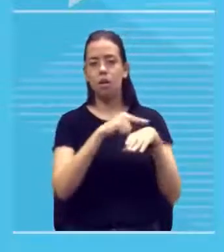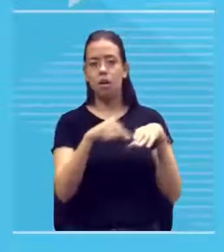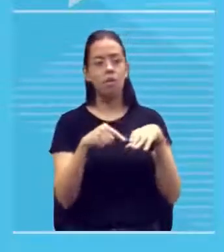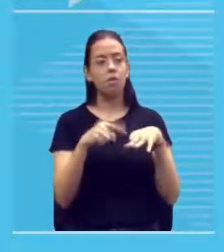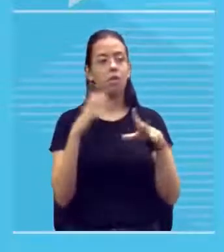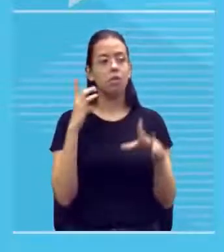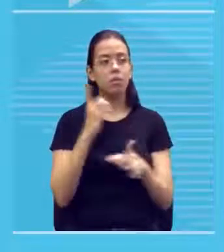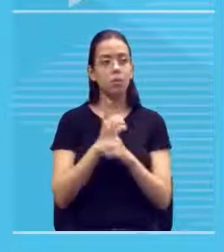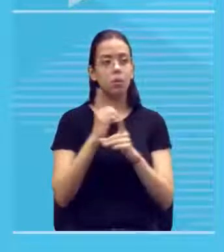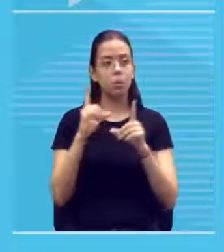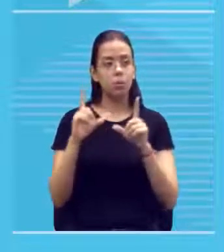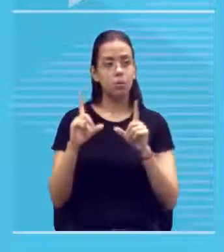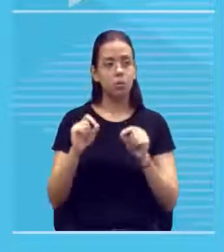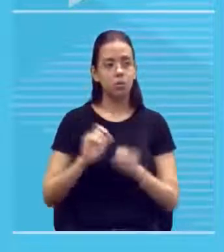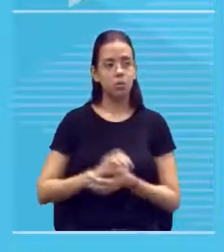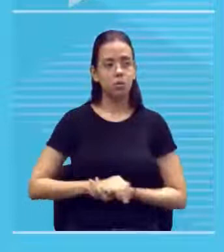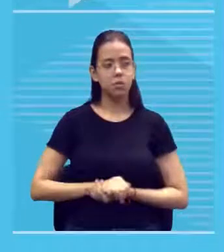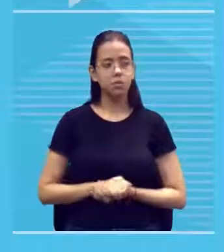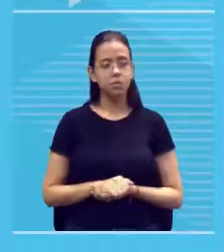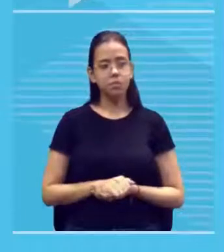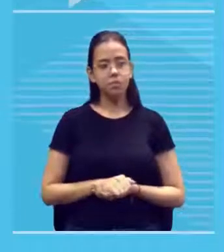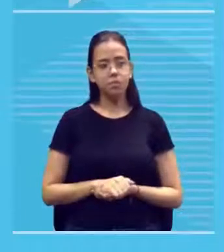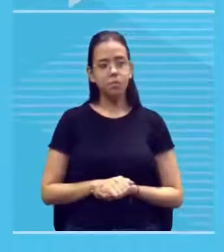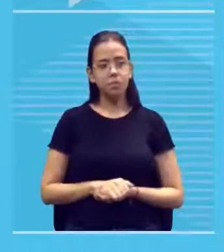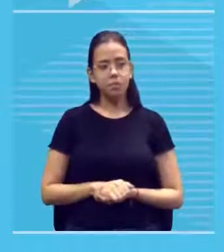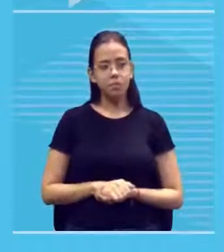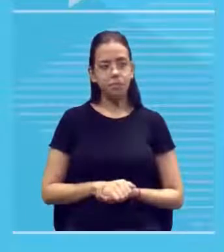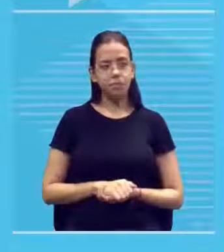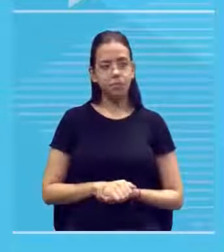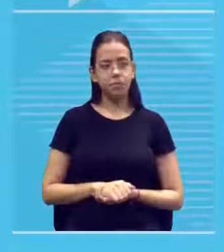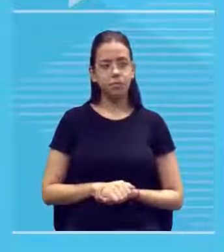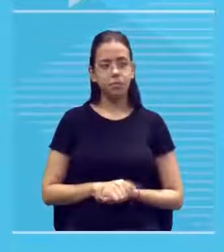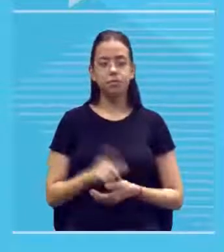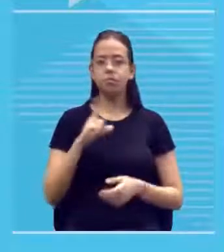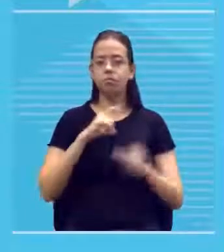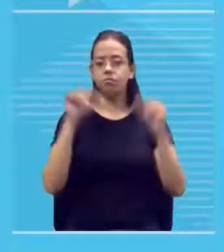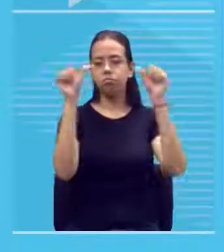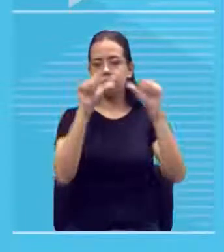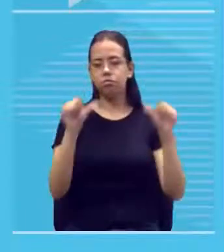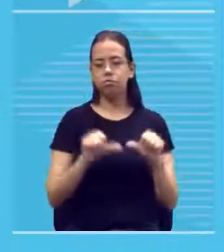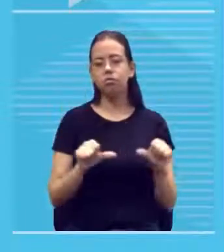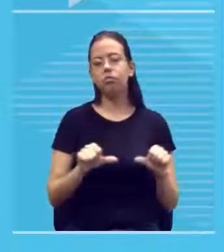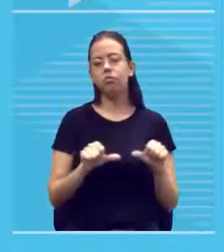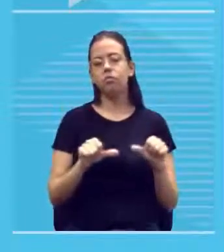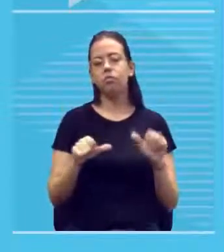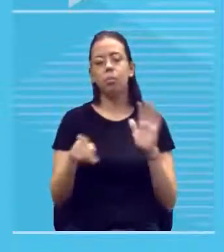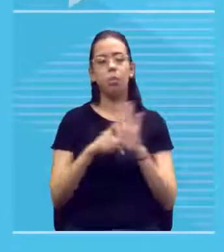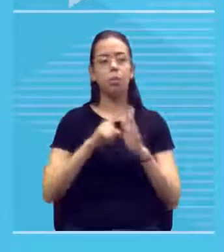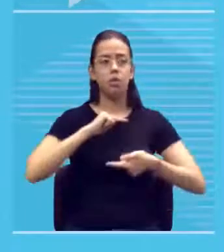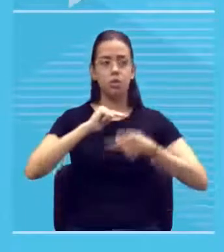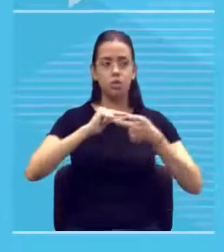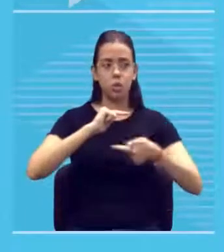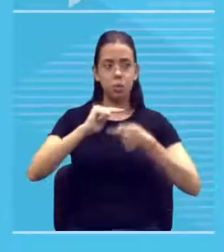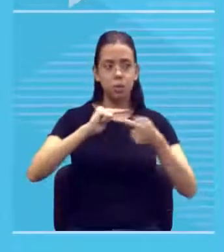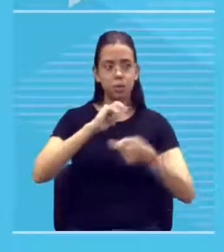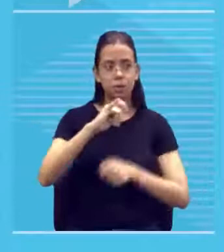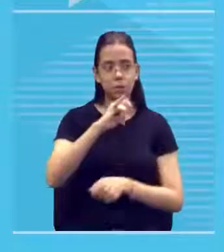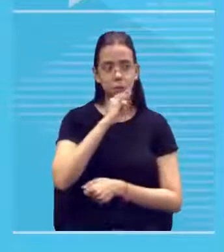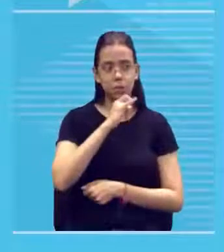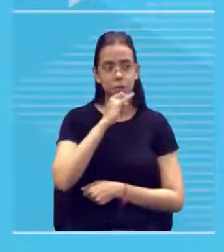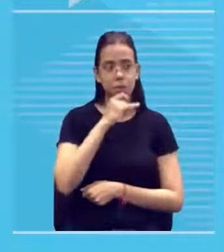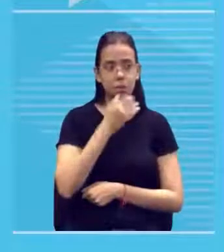encontram pinturas com formas geométricas apenas como essas aqui por exemplo